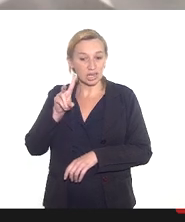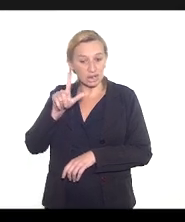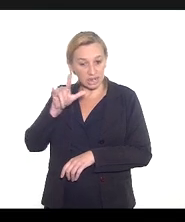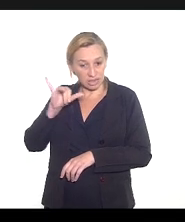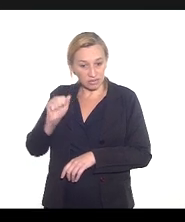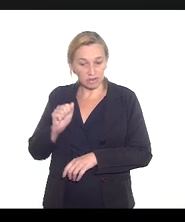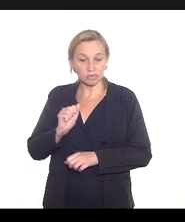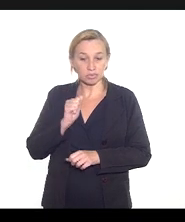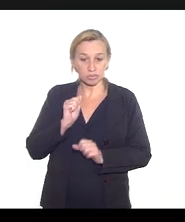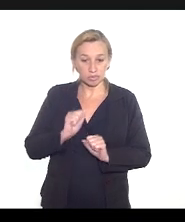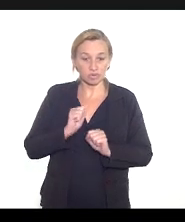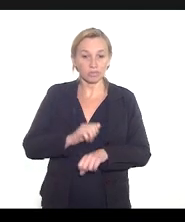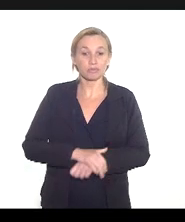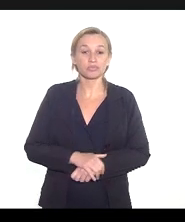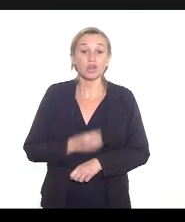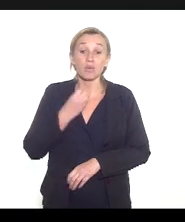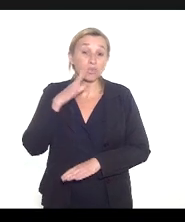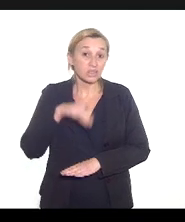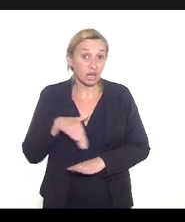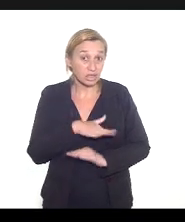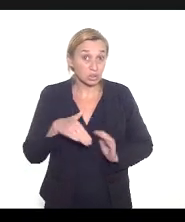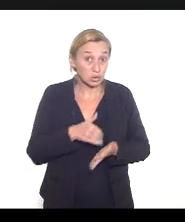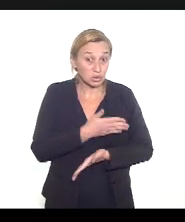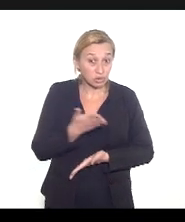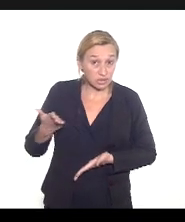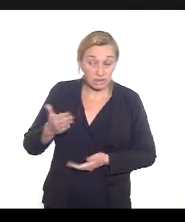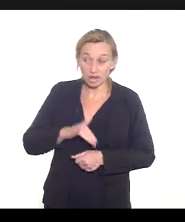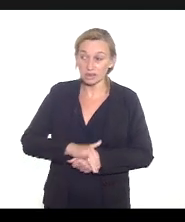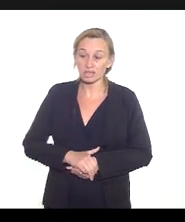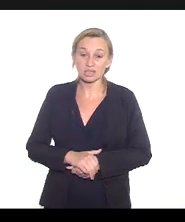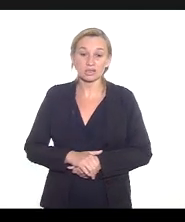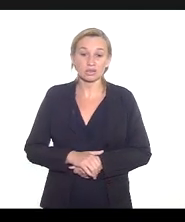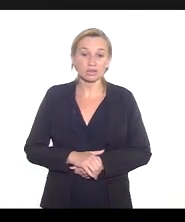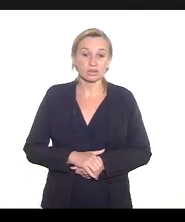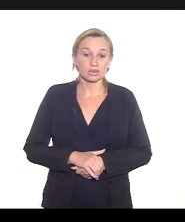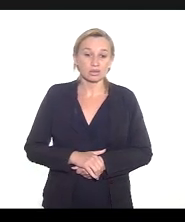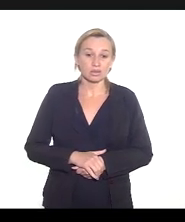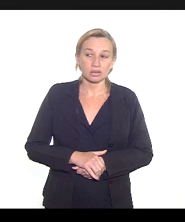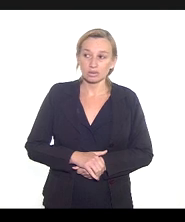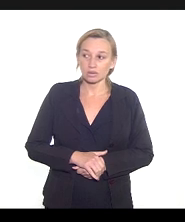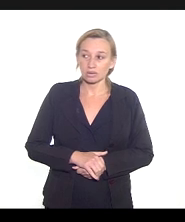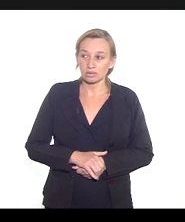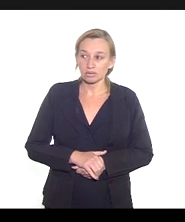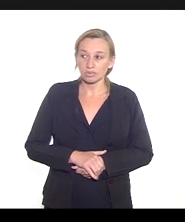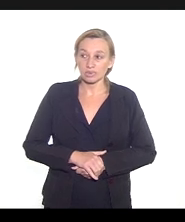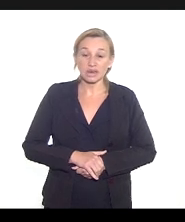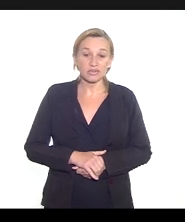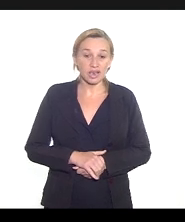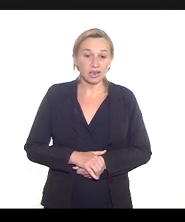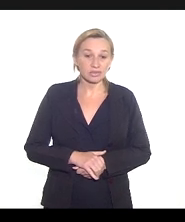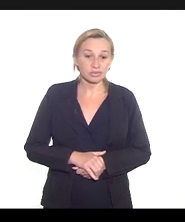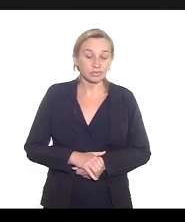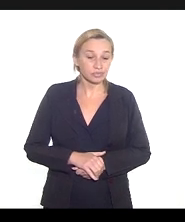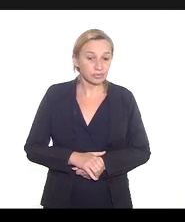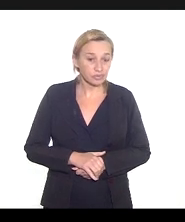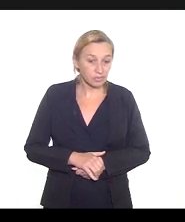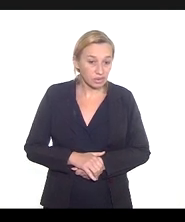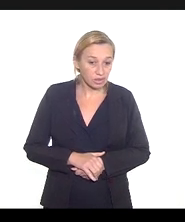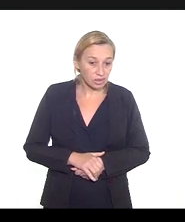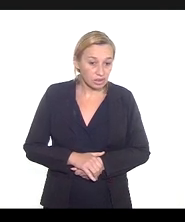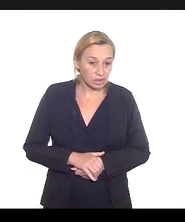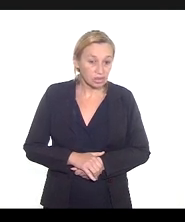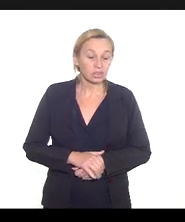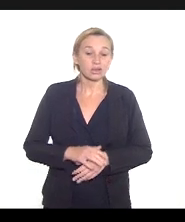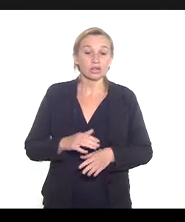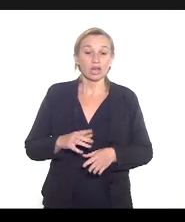boa tarde a todas e todos cumprimento as deputadas Marta Rocha enfermeira